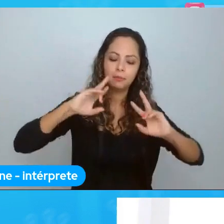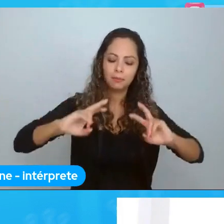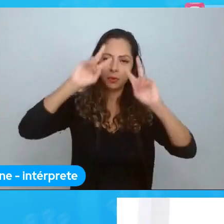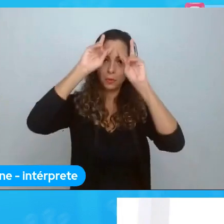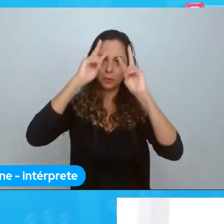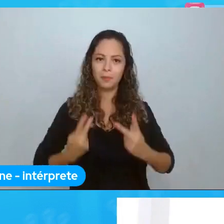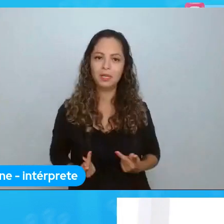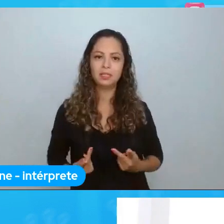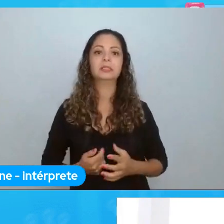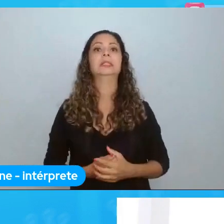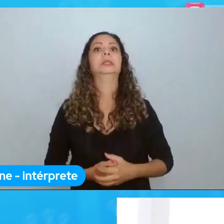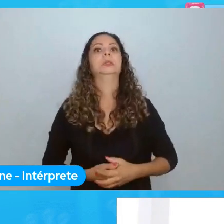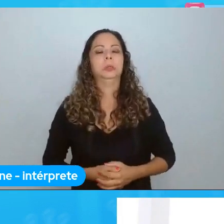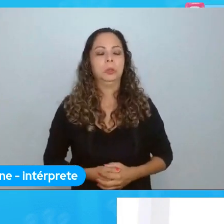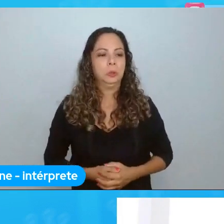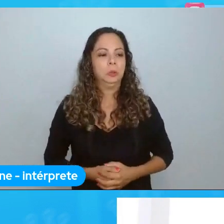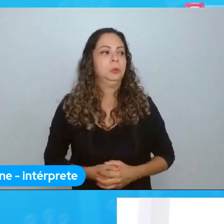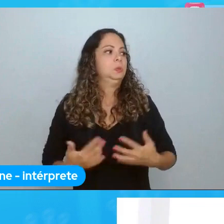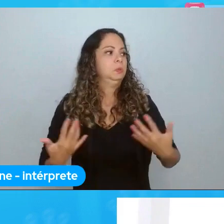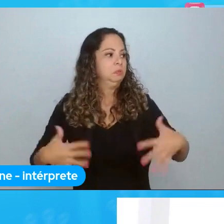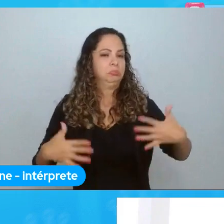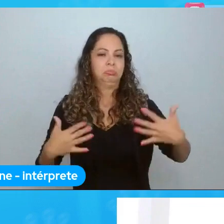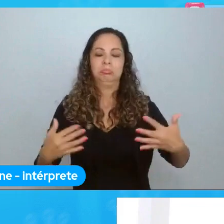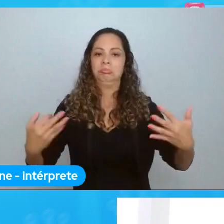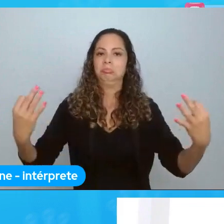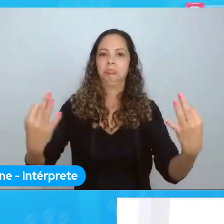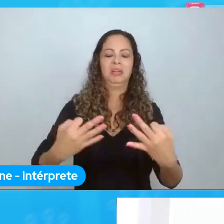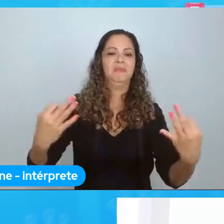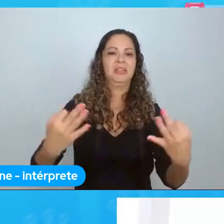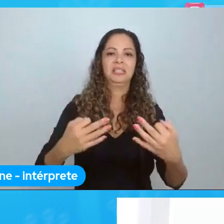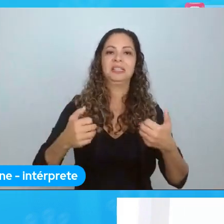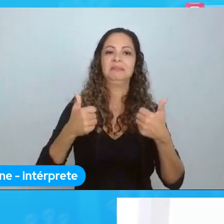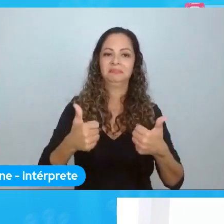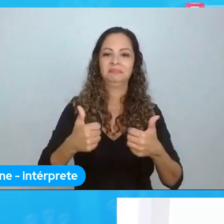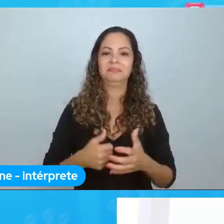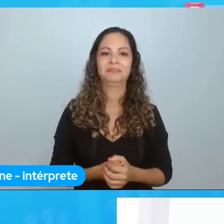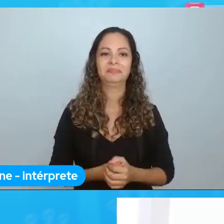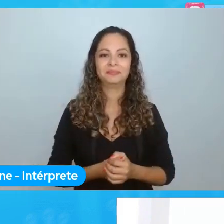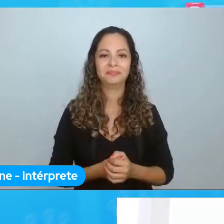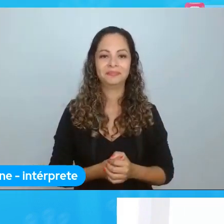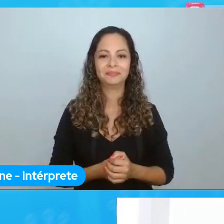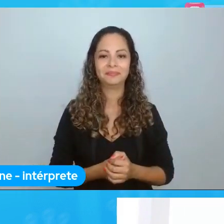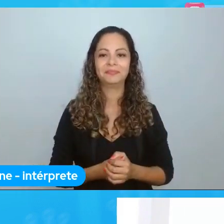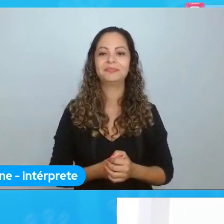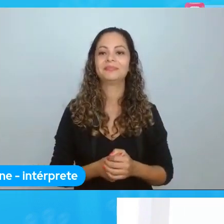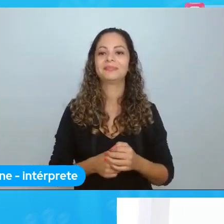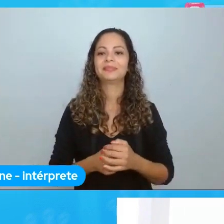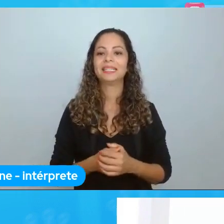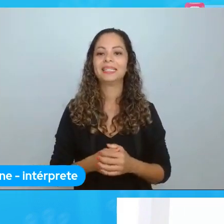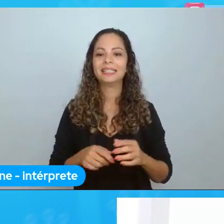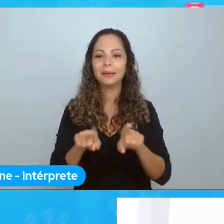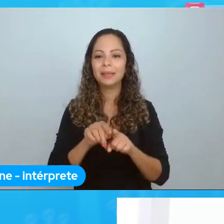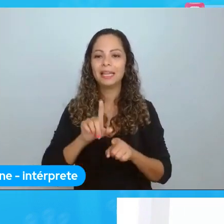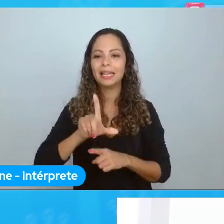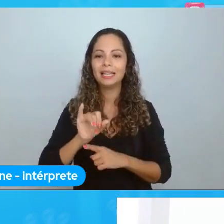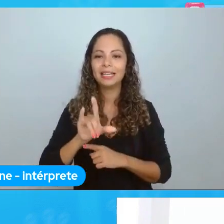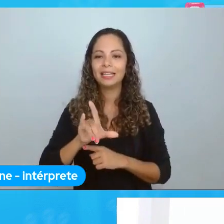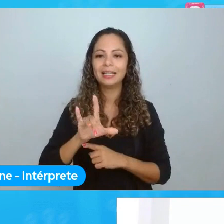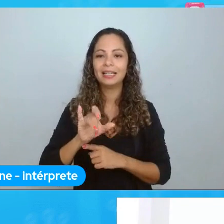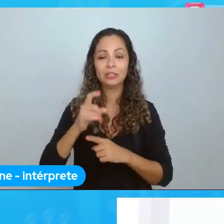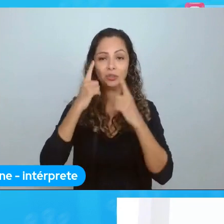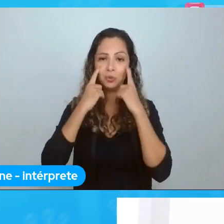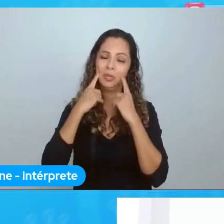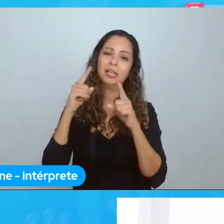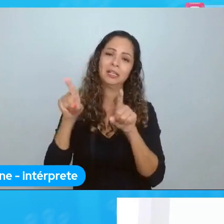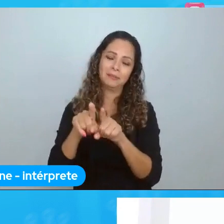Ah, Maria. Perfeita. Né, menina? Lidy, que também se encontra chorando. Deixa eu mandar uma pergunta